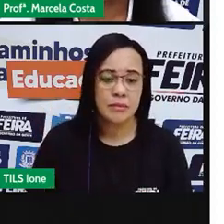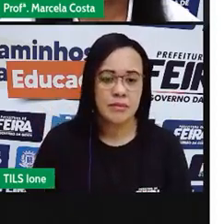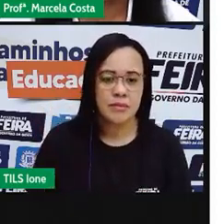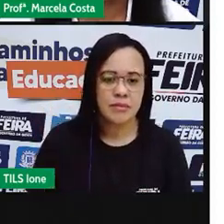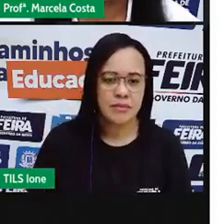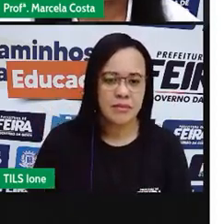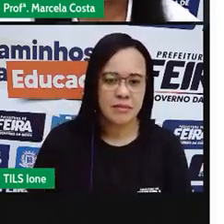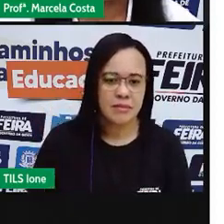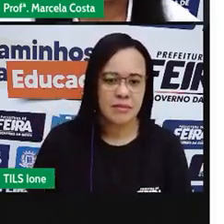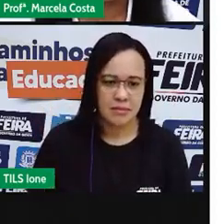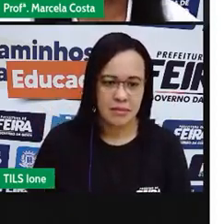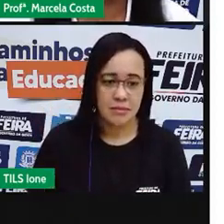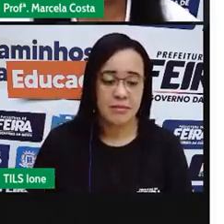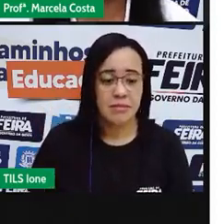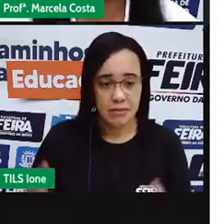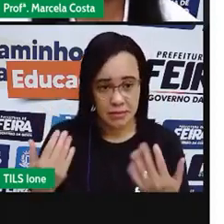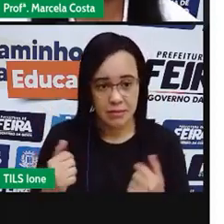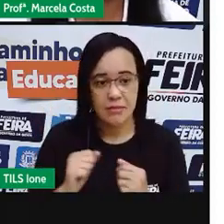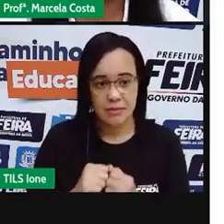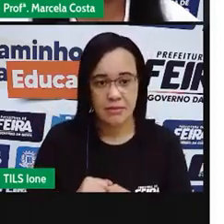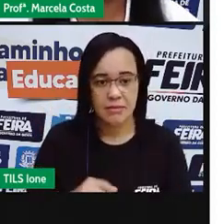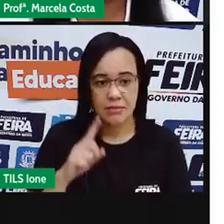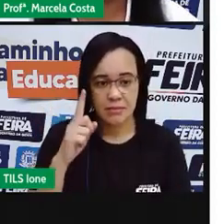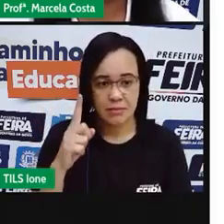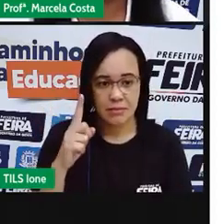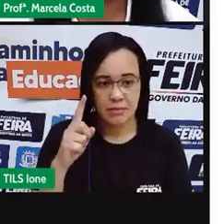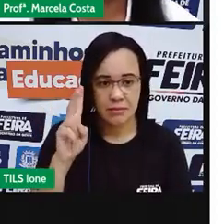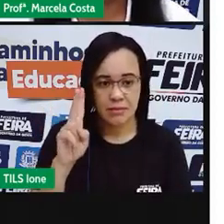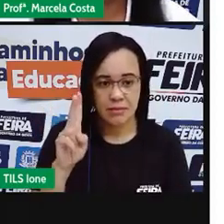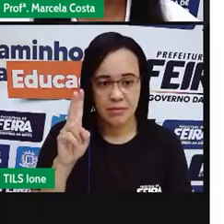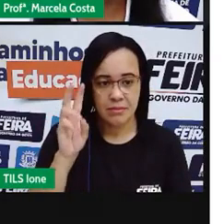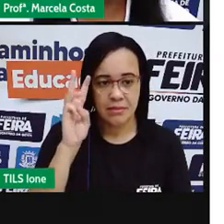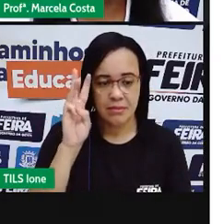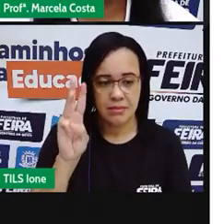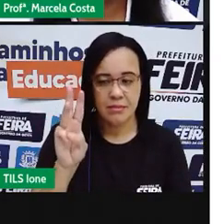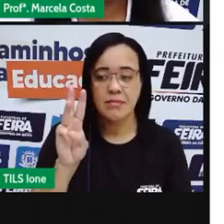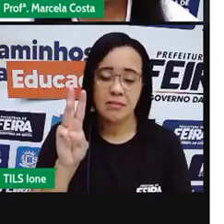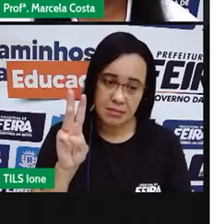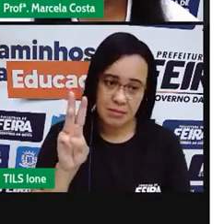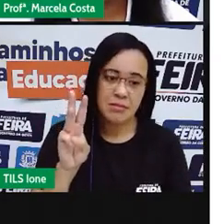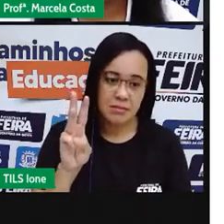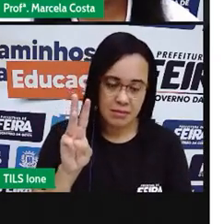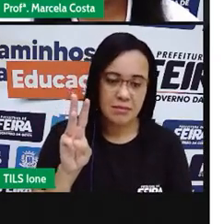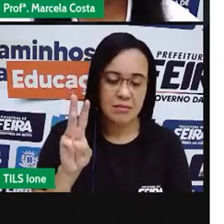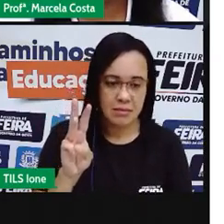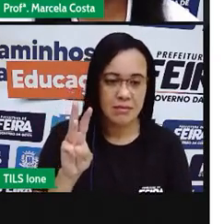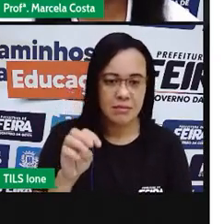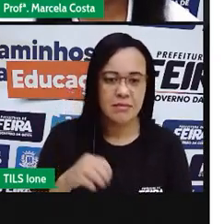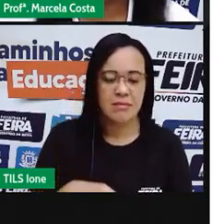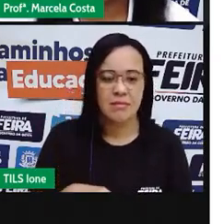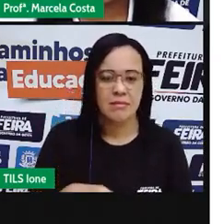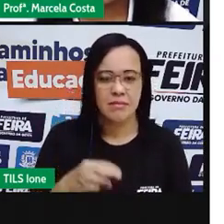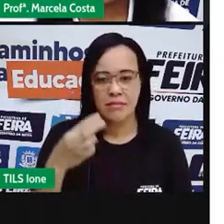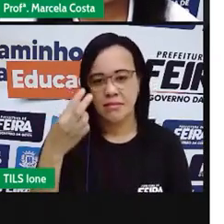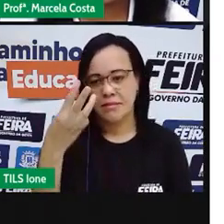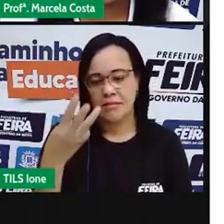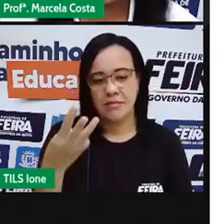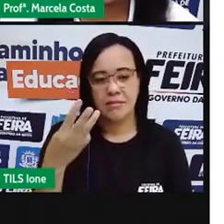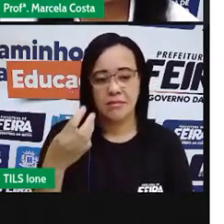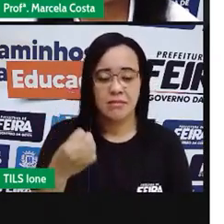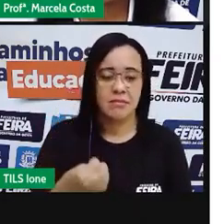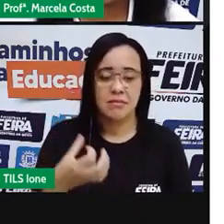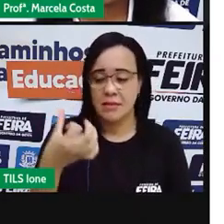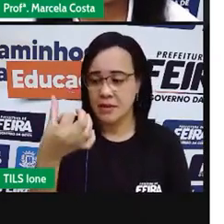vamos contar uma duas três então seis